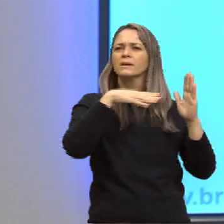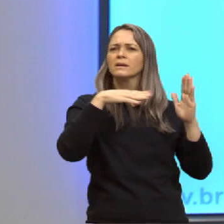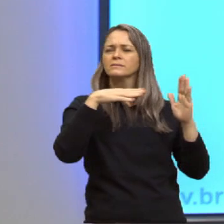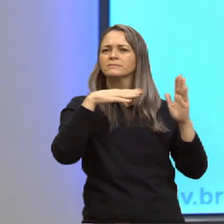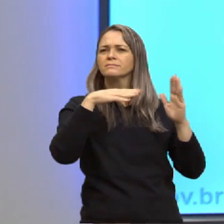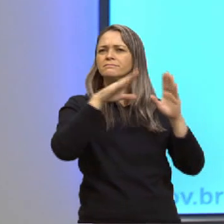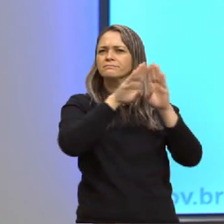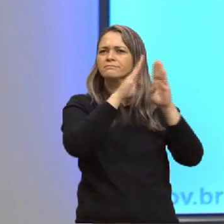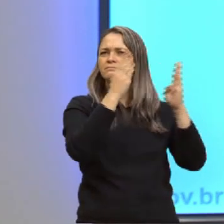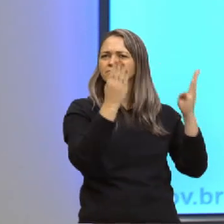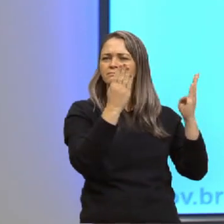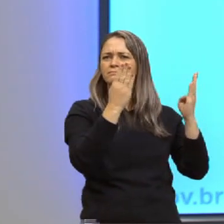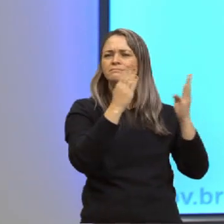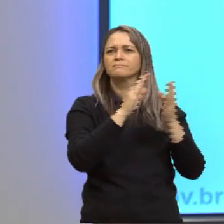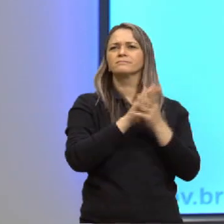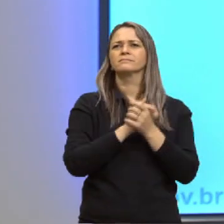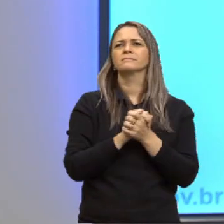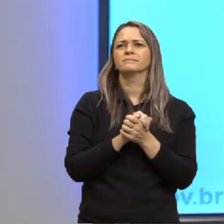pede a questão. Pode passar.